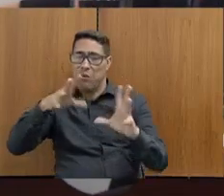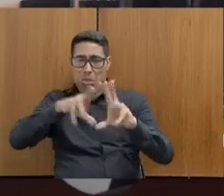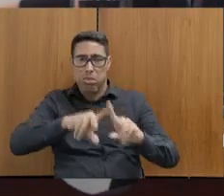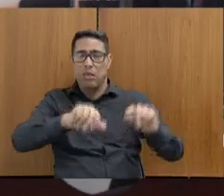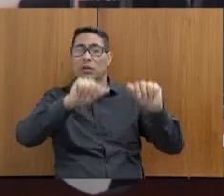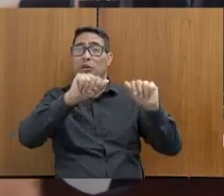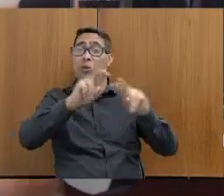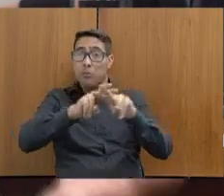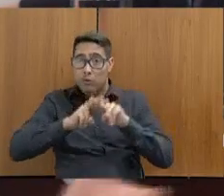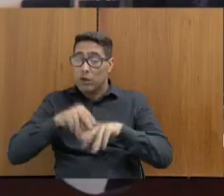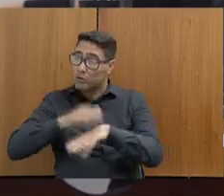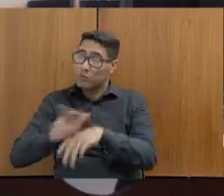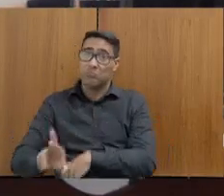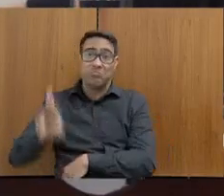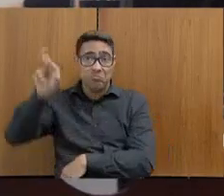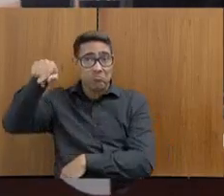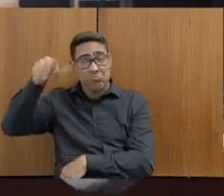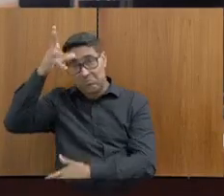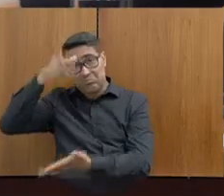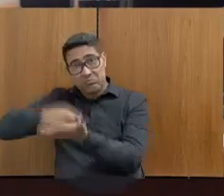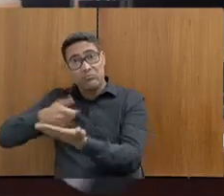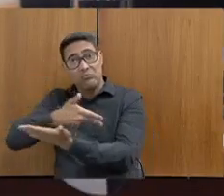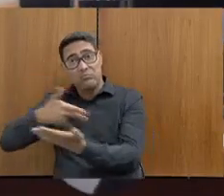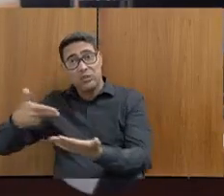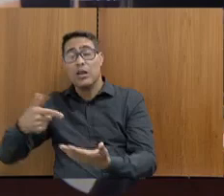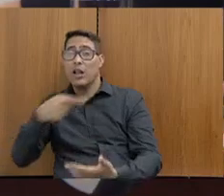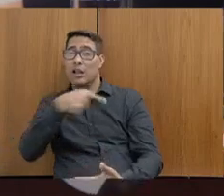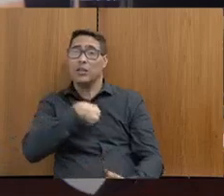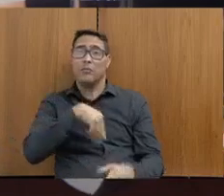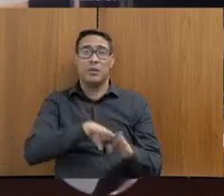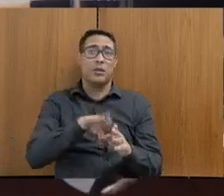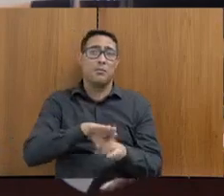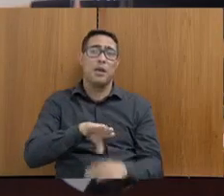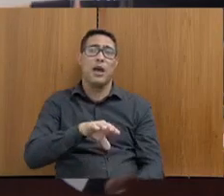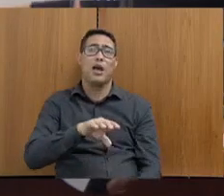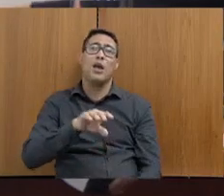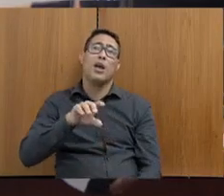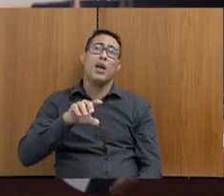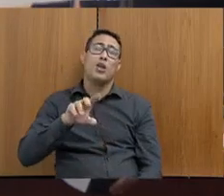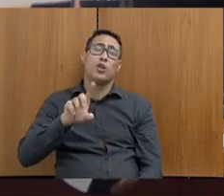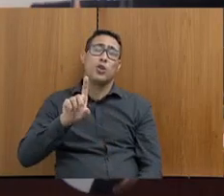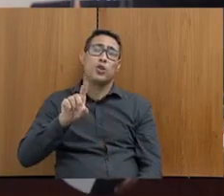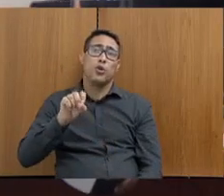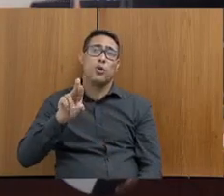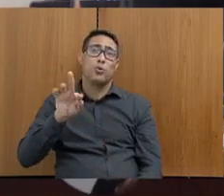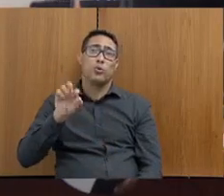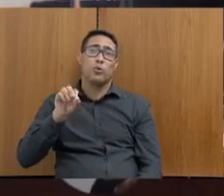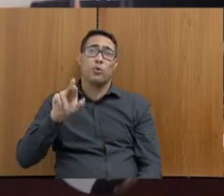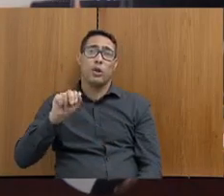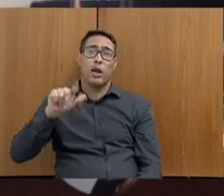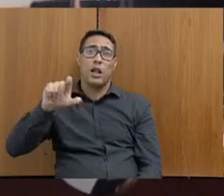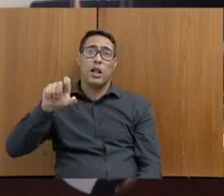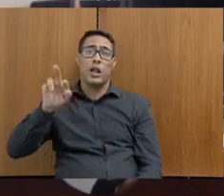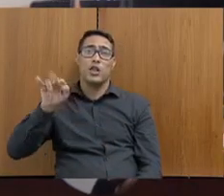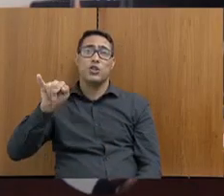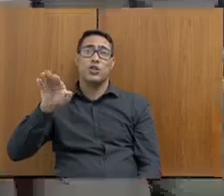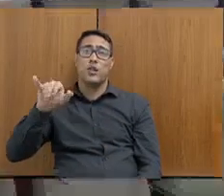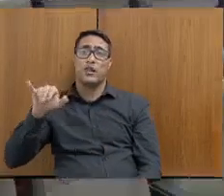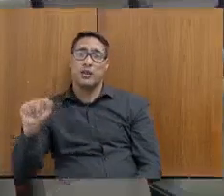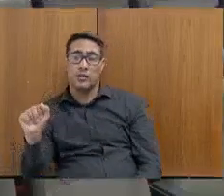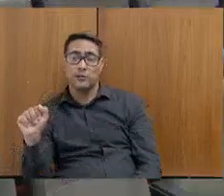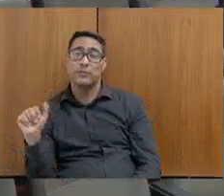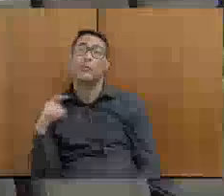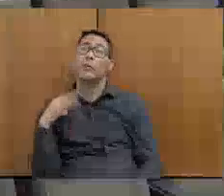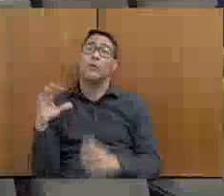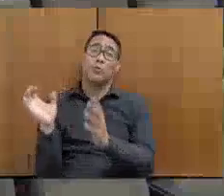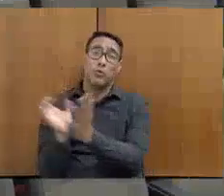civil, na época do Dr. Joaquim, agora com a Dra. Metis, que é uma pessoa que nós também temos um respeito muito grande por ela, do comando militar também,